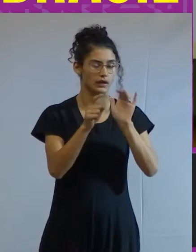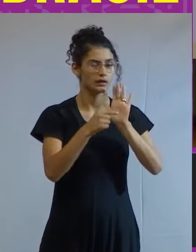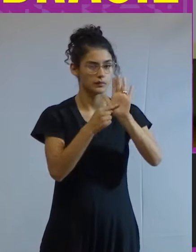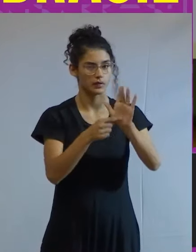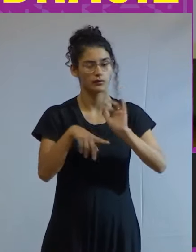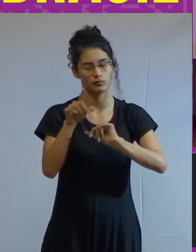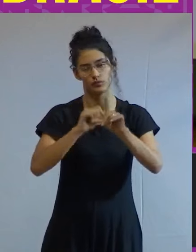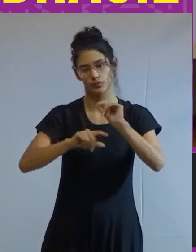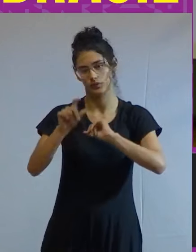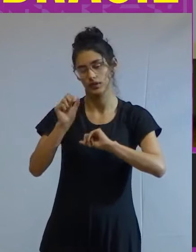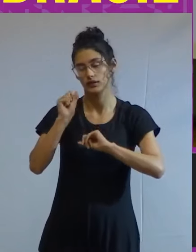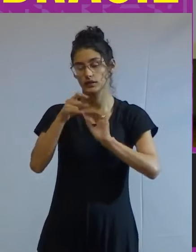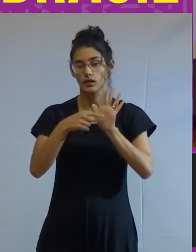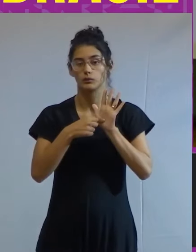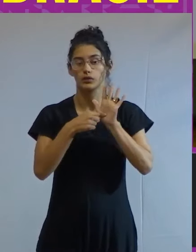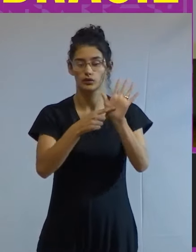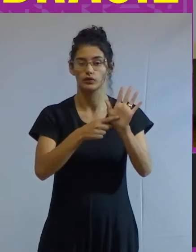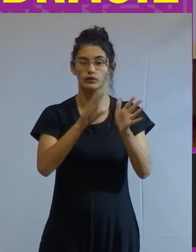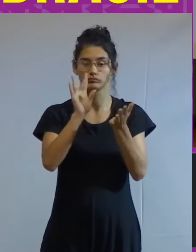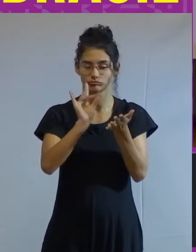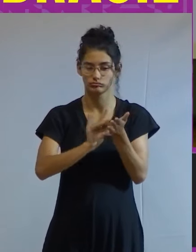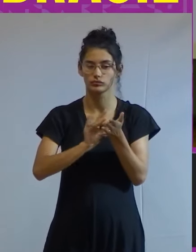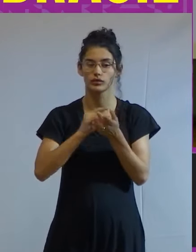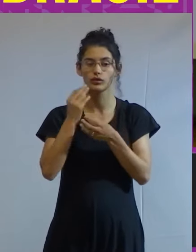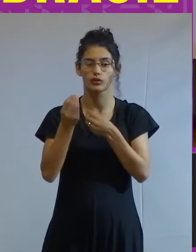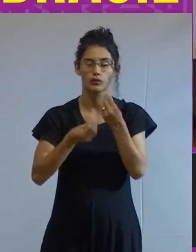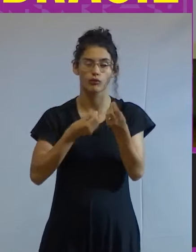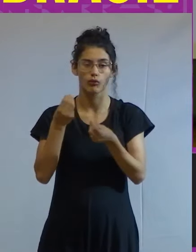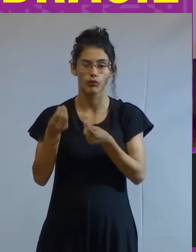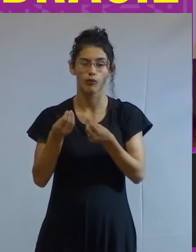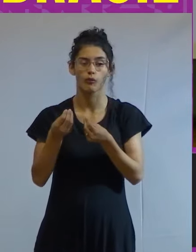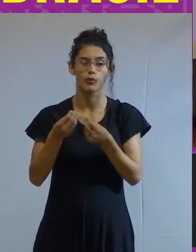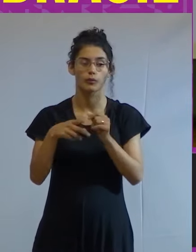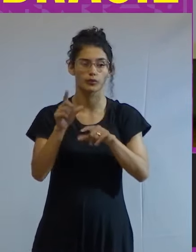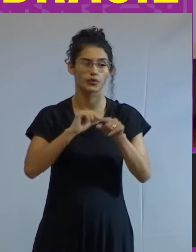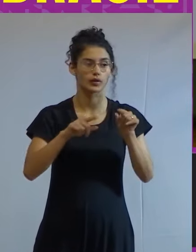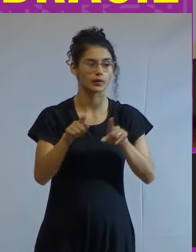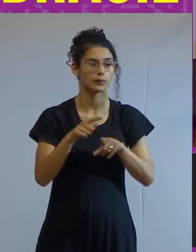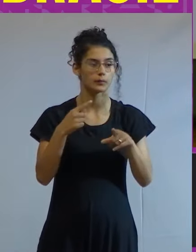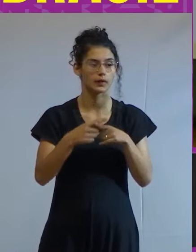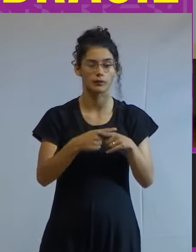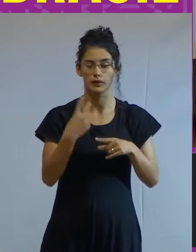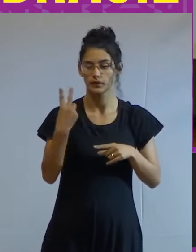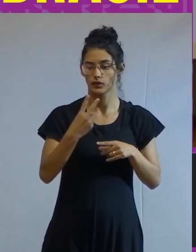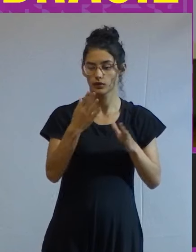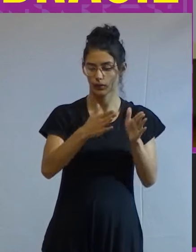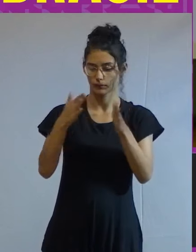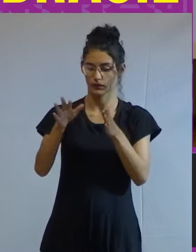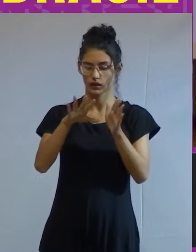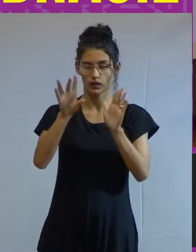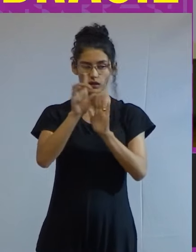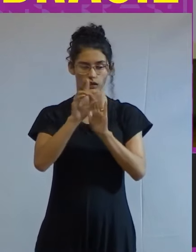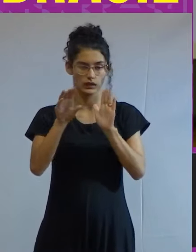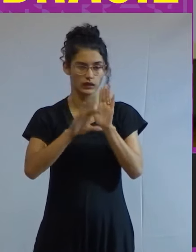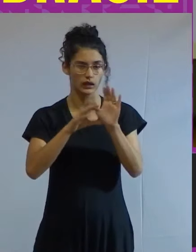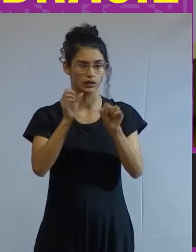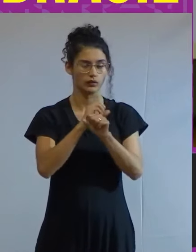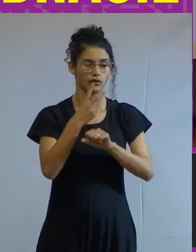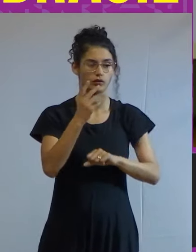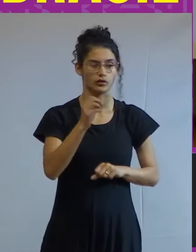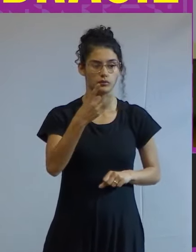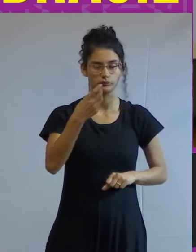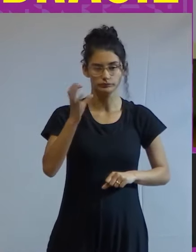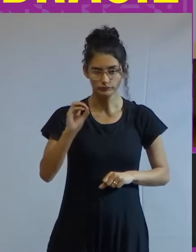alternativa e se apresentou efetivamente como alternativa a partir da segunda metade da década de 2010